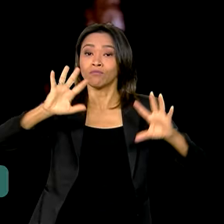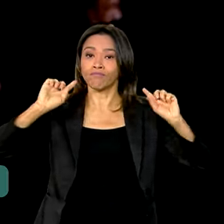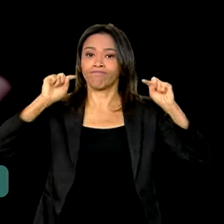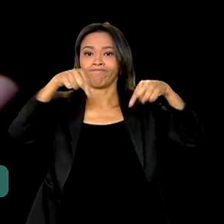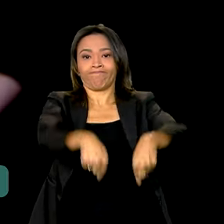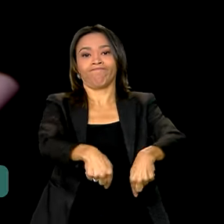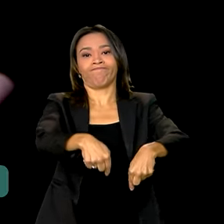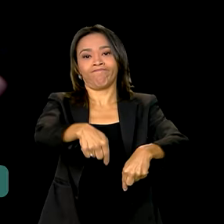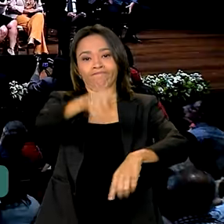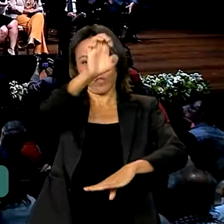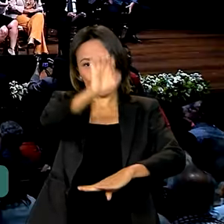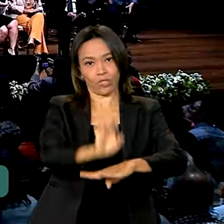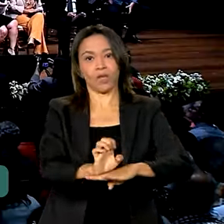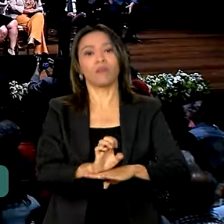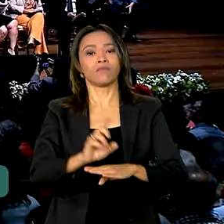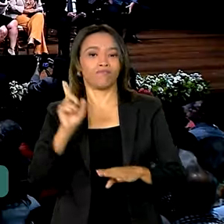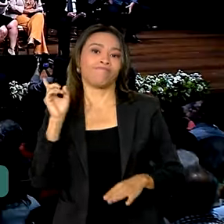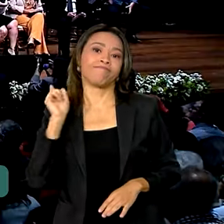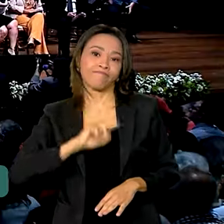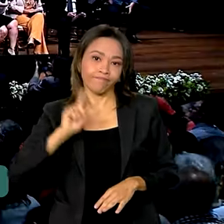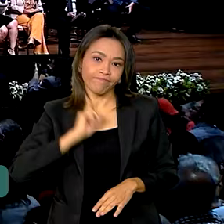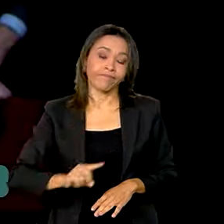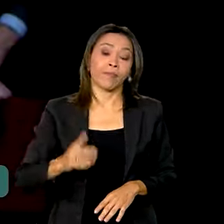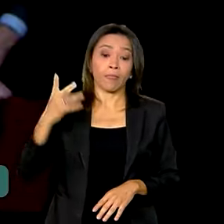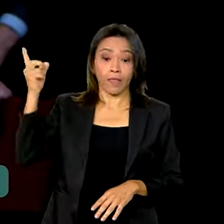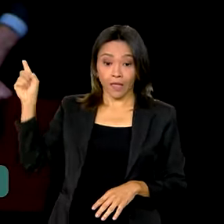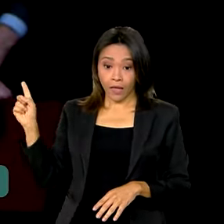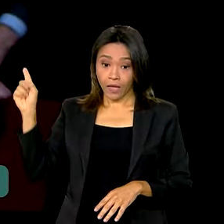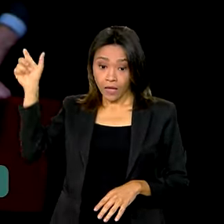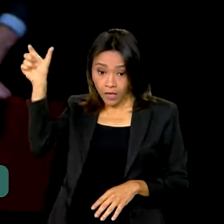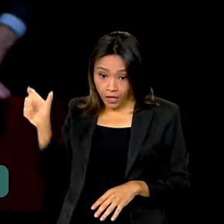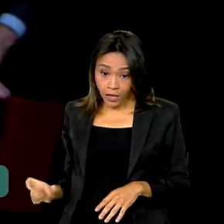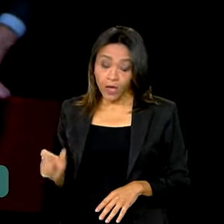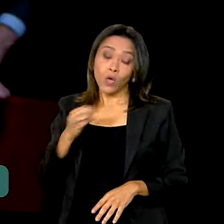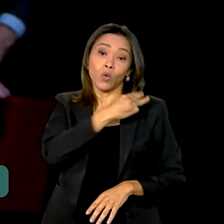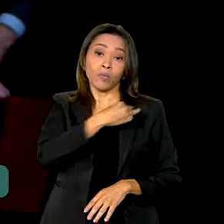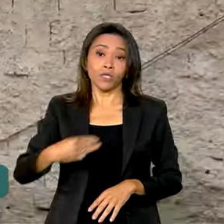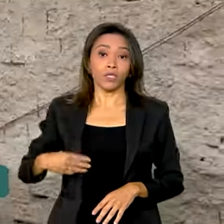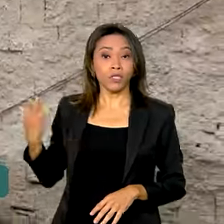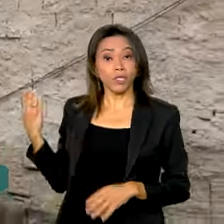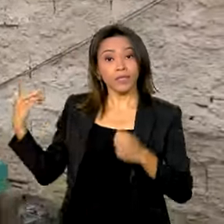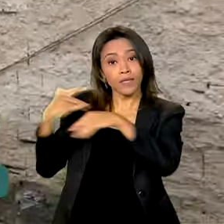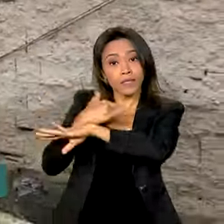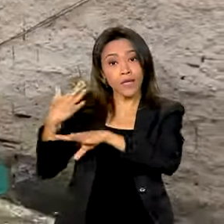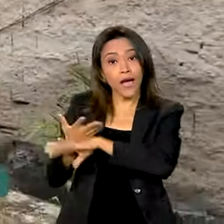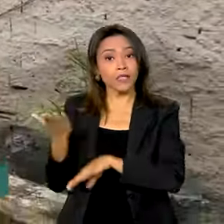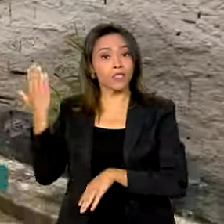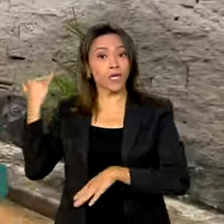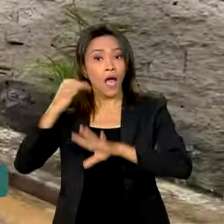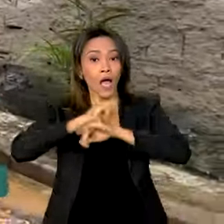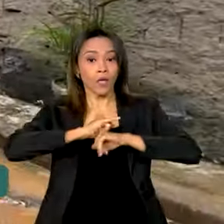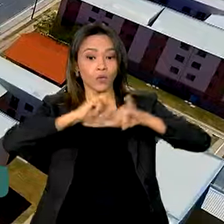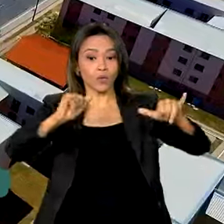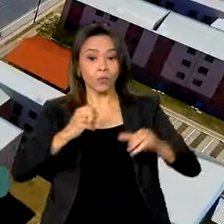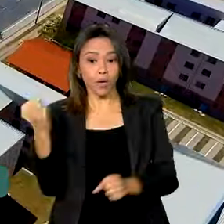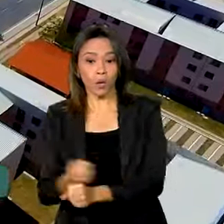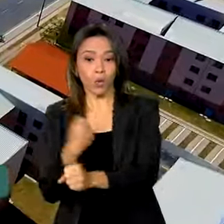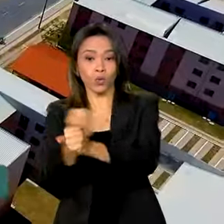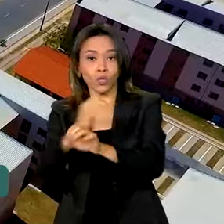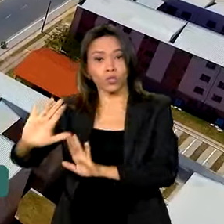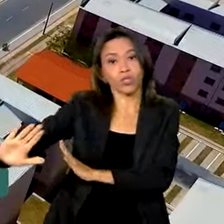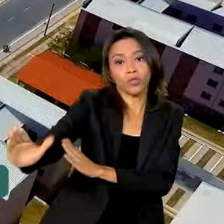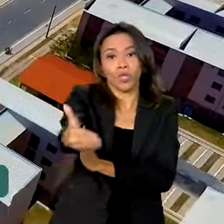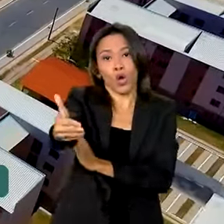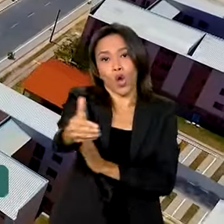em terras mineiras. No estado, o ministro das cidades anunciou recursos para obras de encostas e a